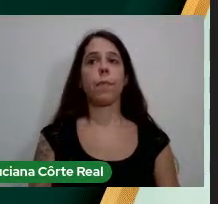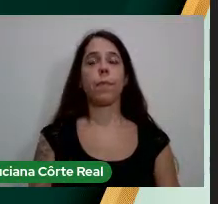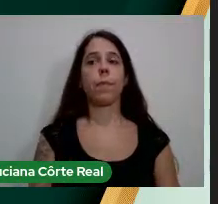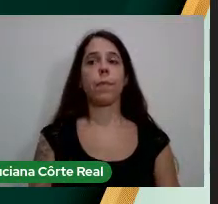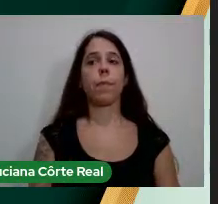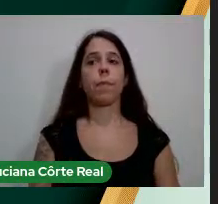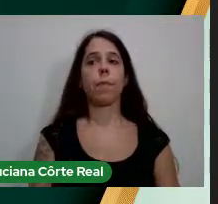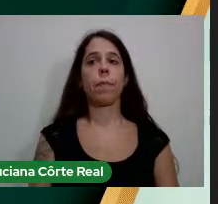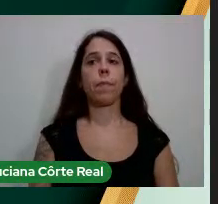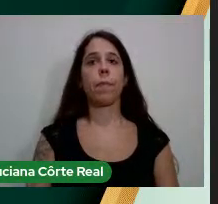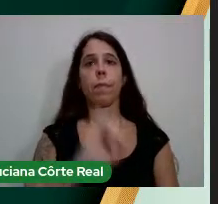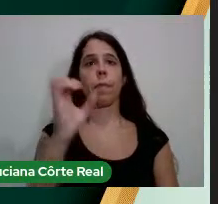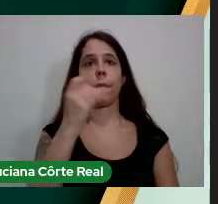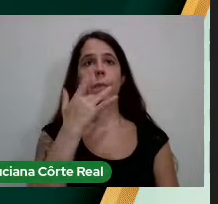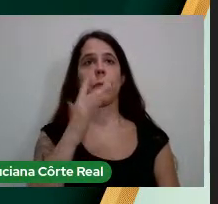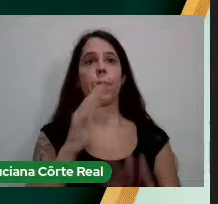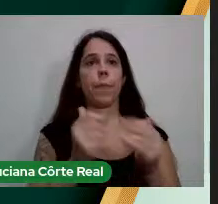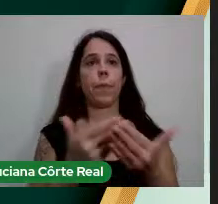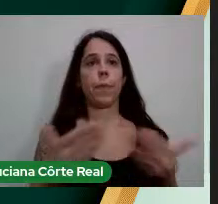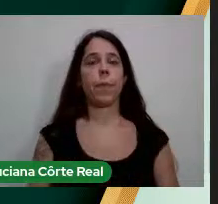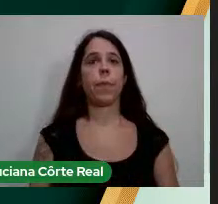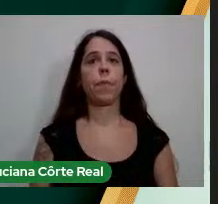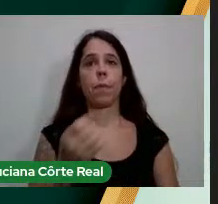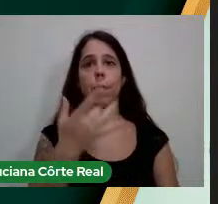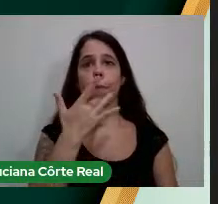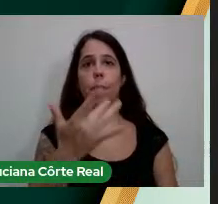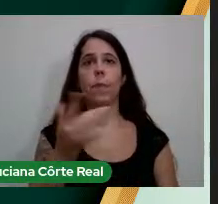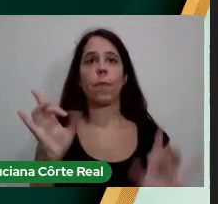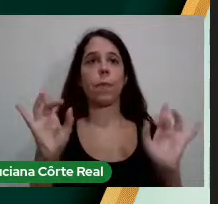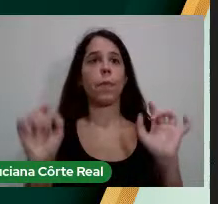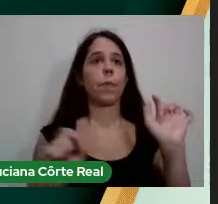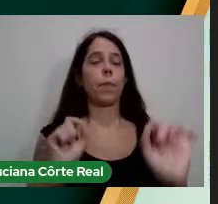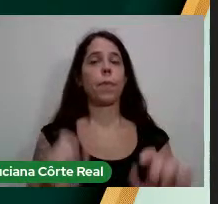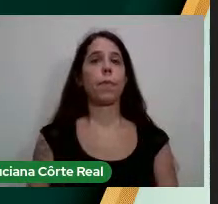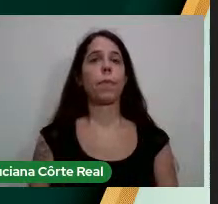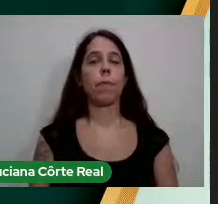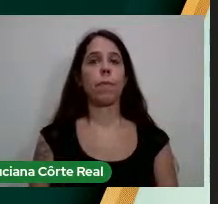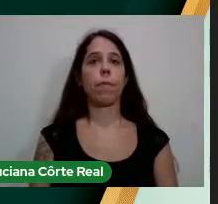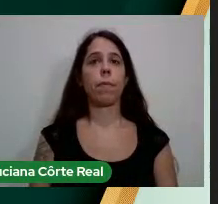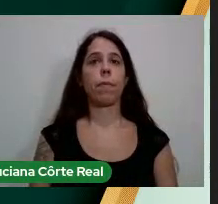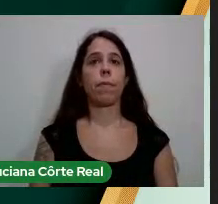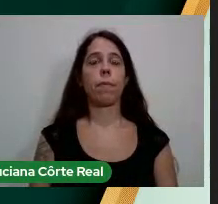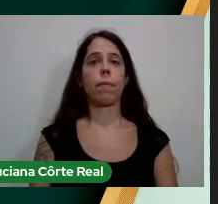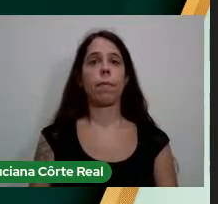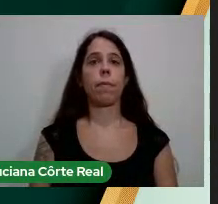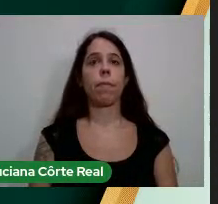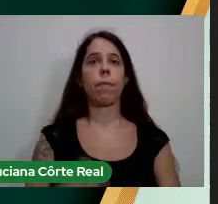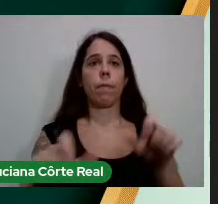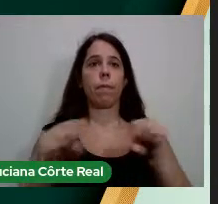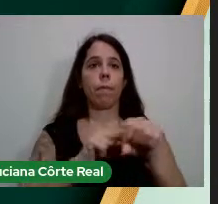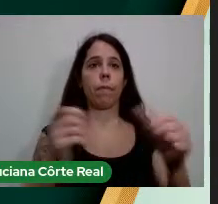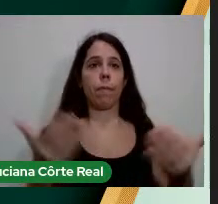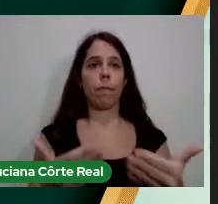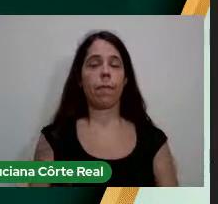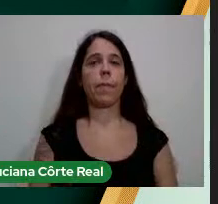Olá Boa tarde A todos Boa tarde Especial Aos nossos Formados